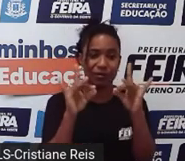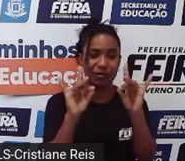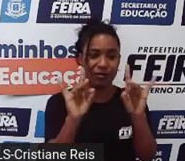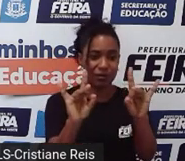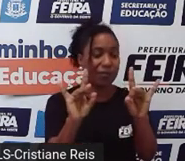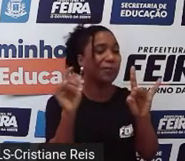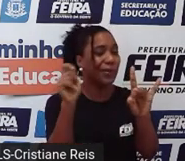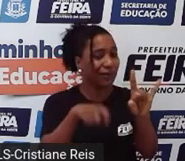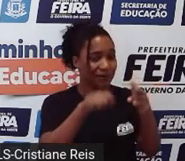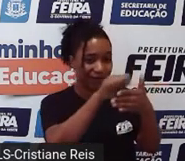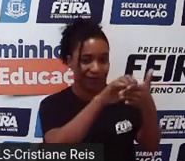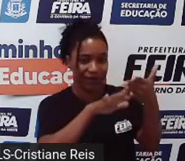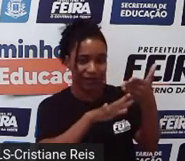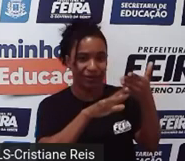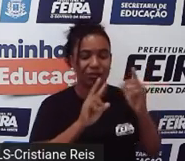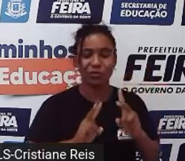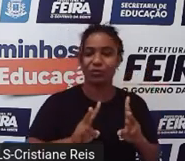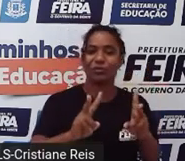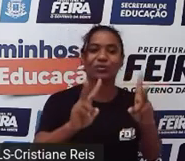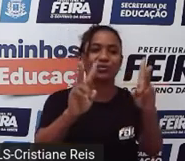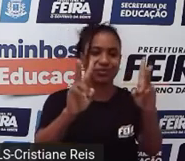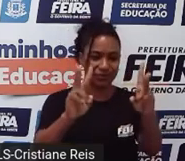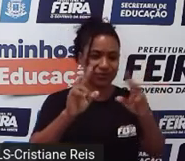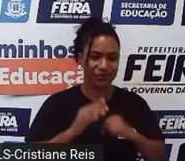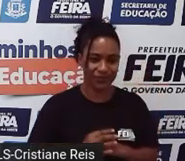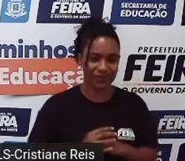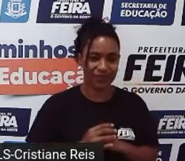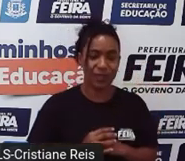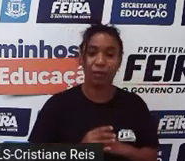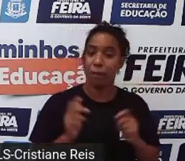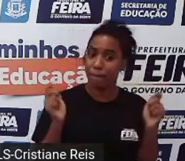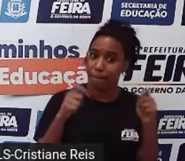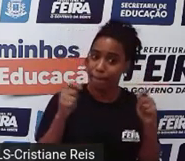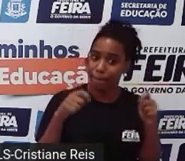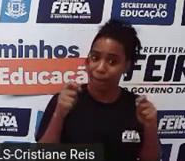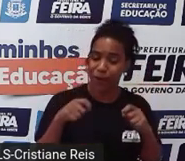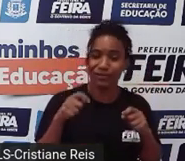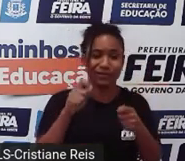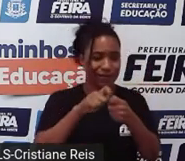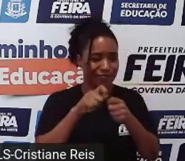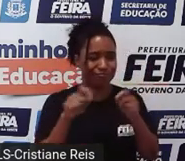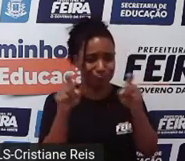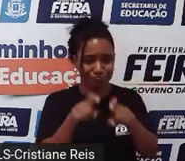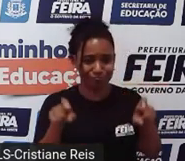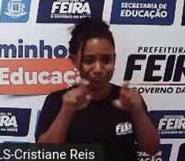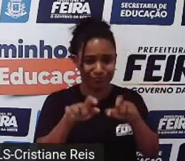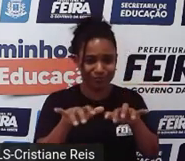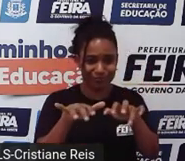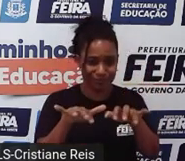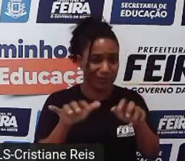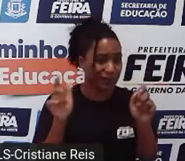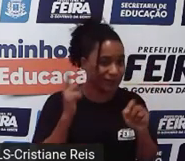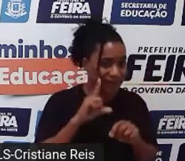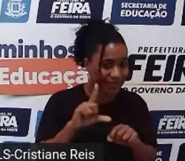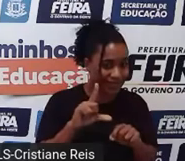desafio para que vocês possam, se for possível, realizá-la. Ok, students?